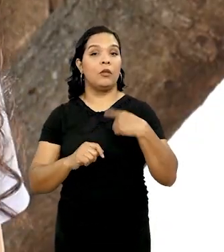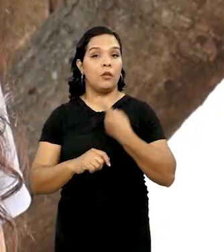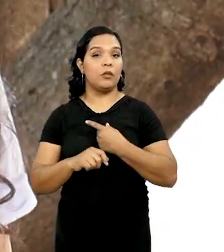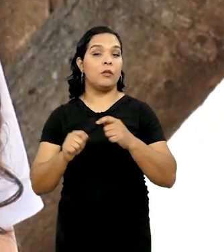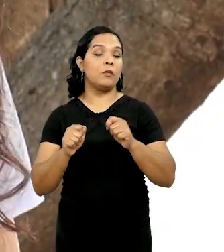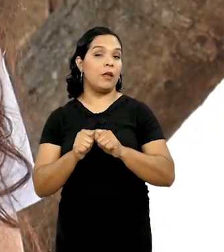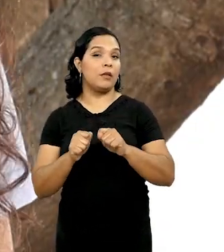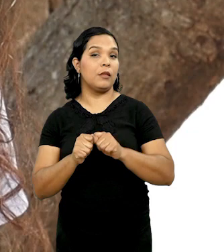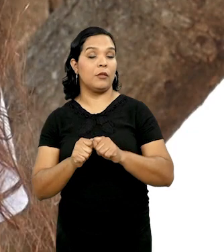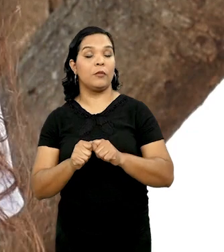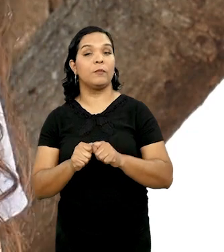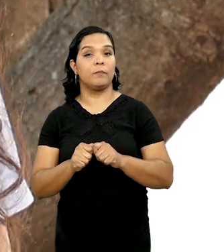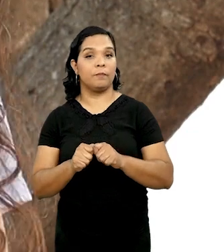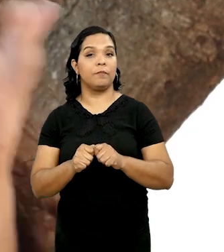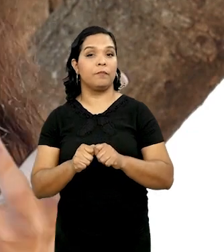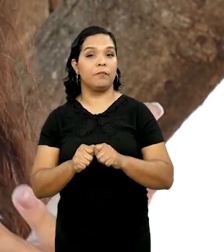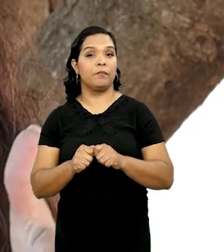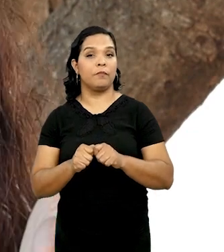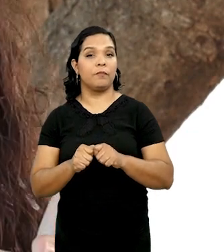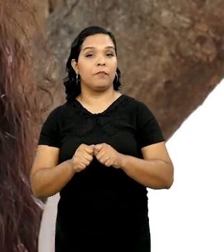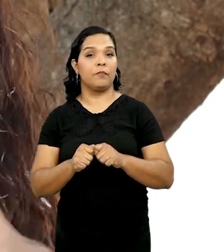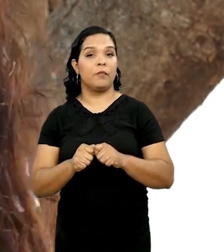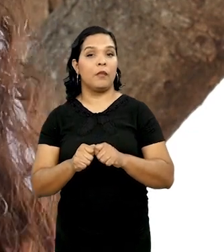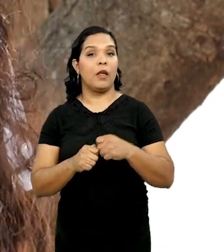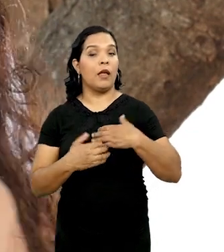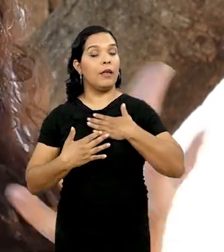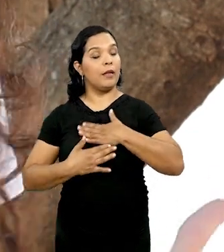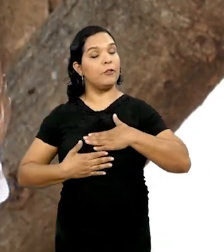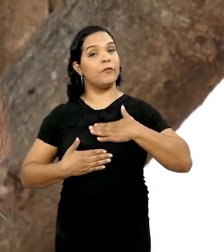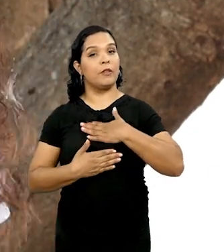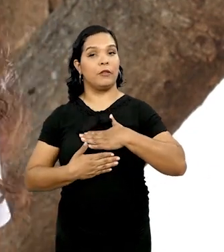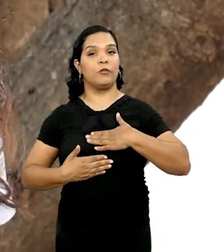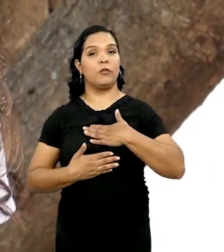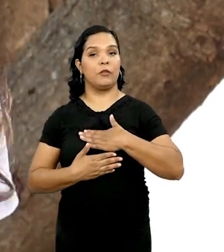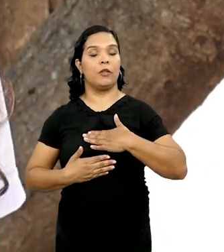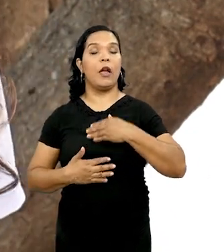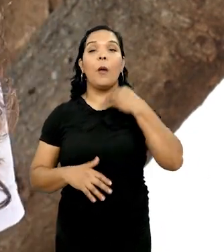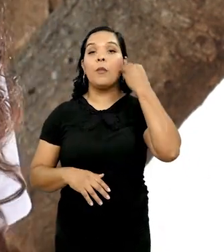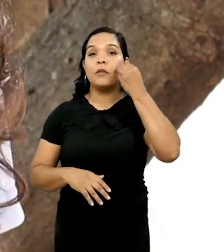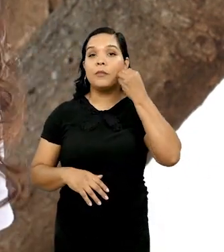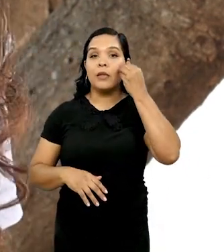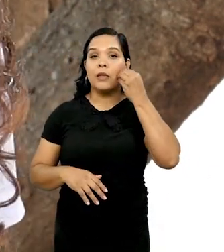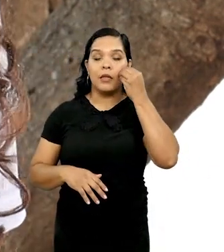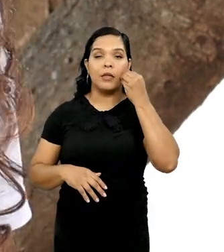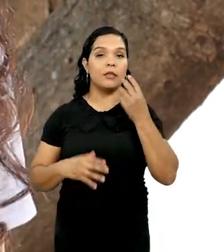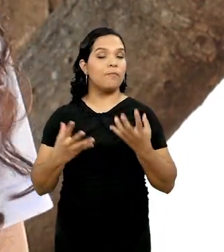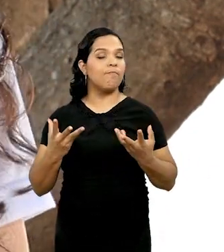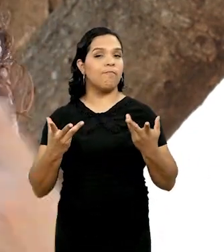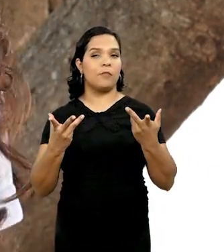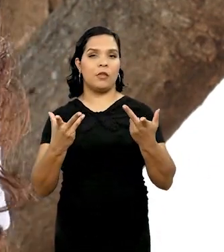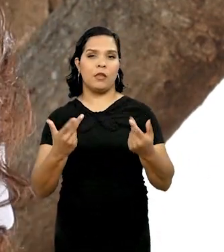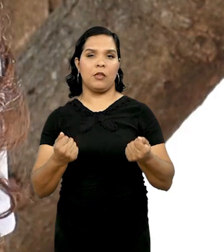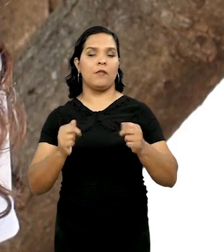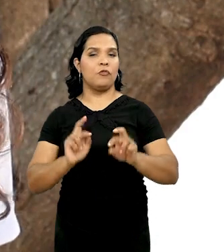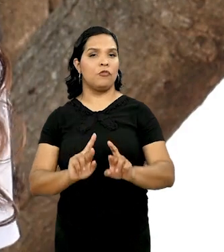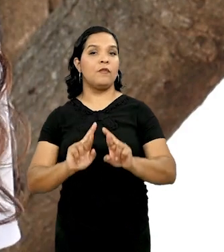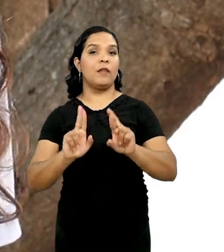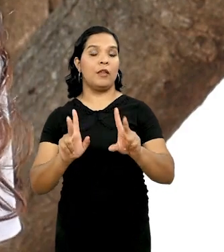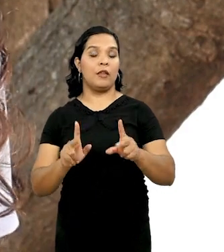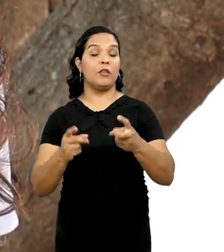a gente está fazendo. É algo que é gratificante. É uma experiência incrível. A gente